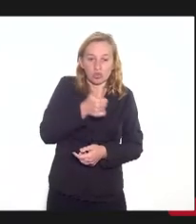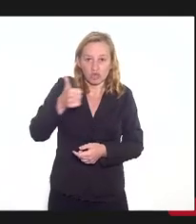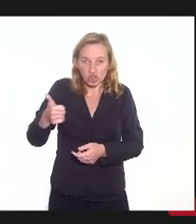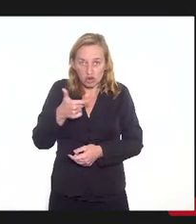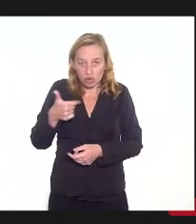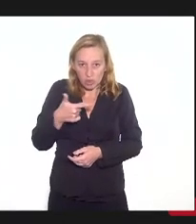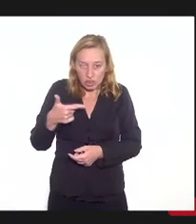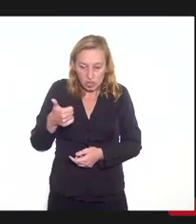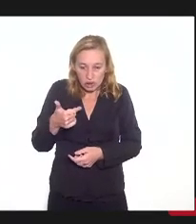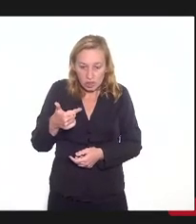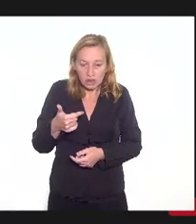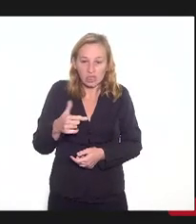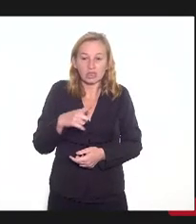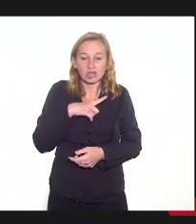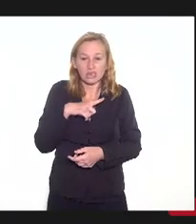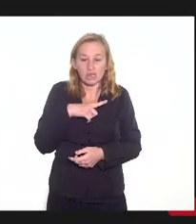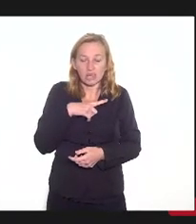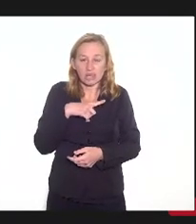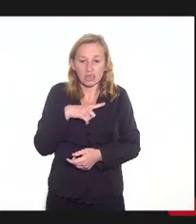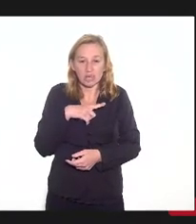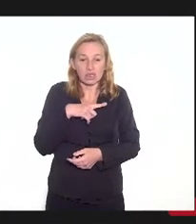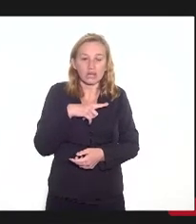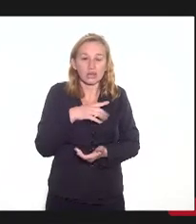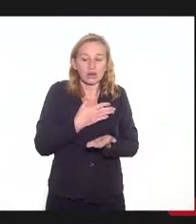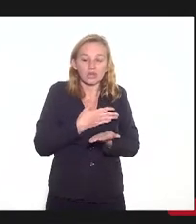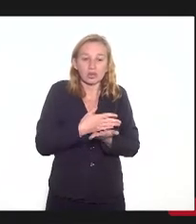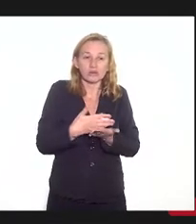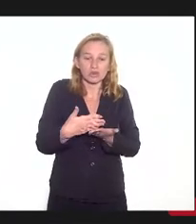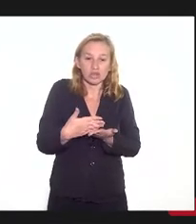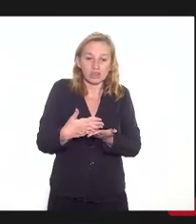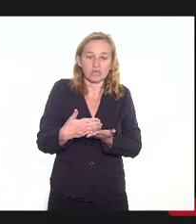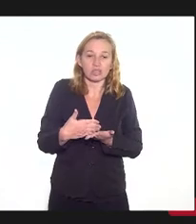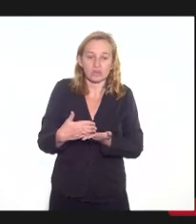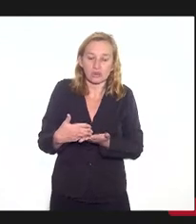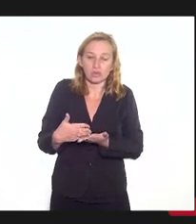a gente teria a homologação e o início do novo regime.